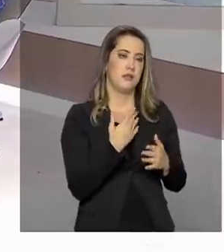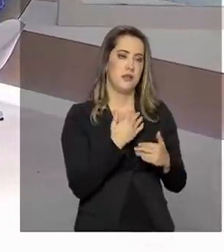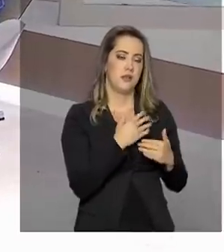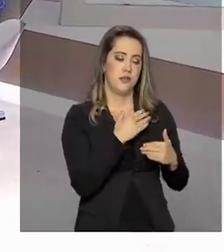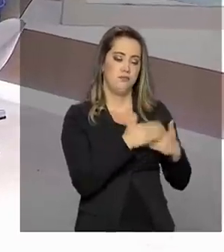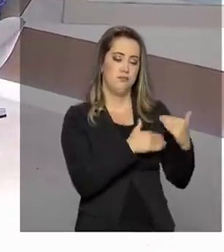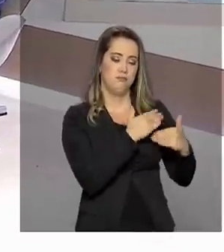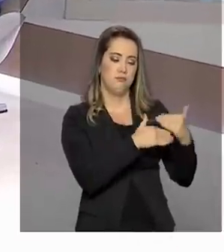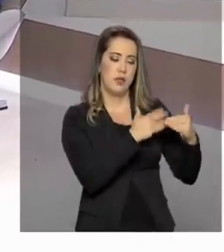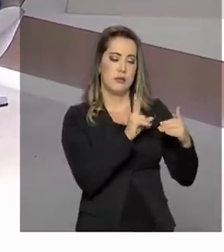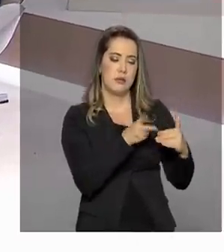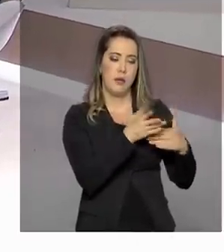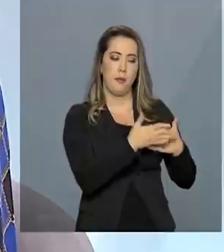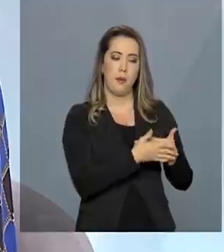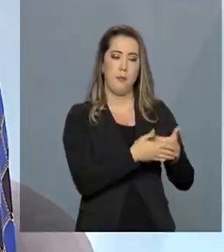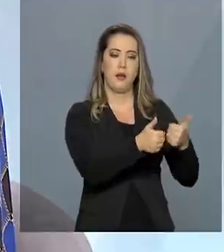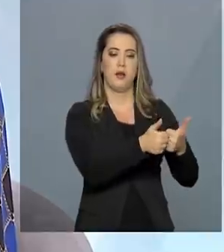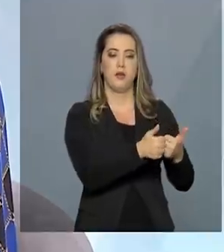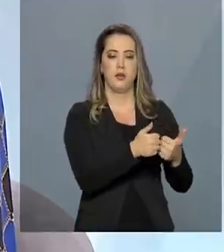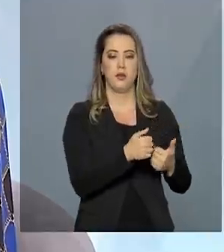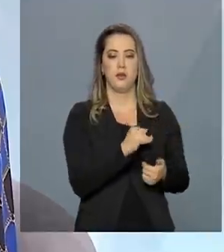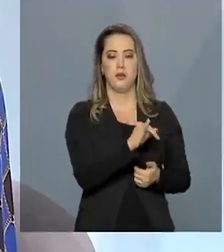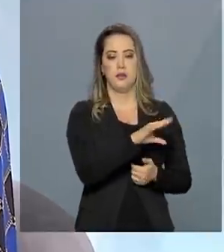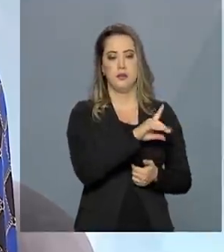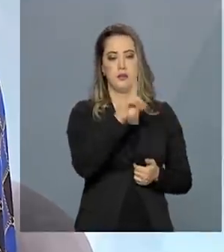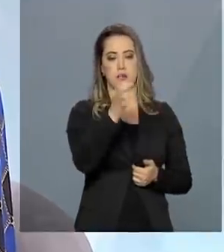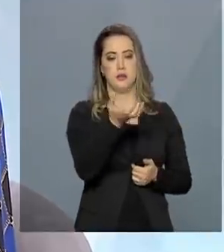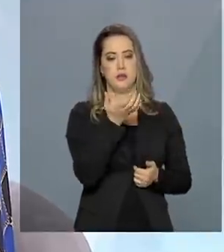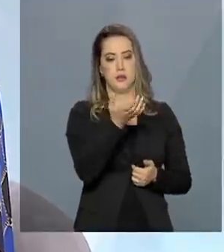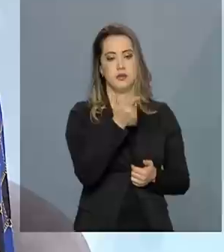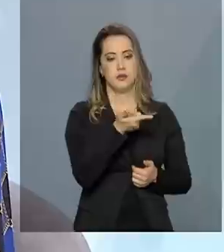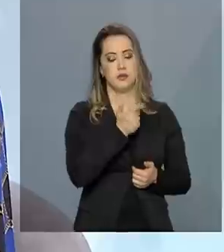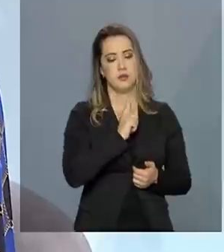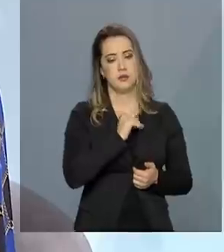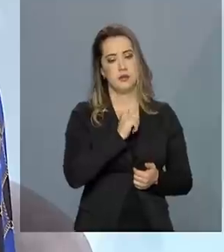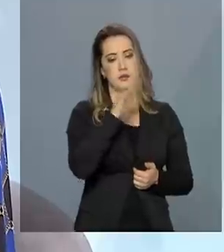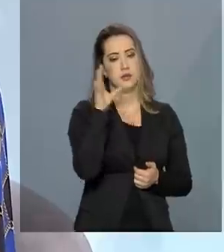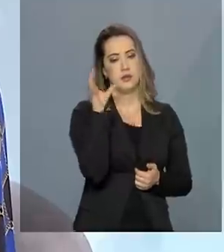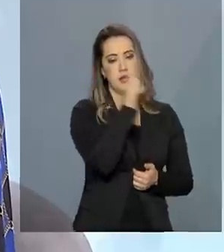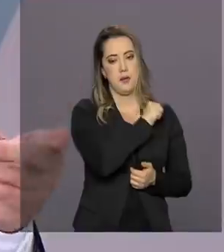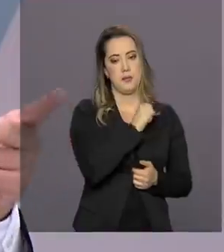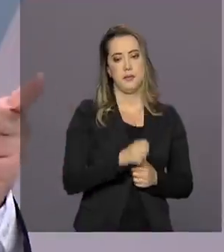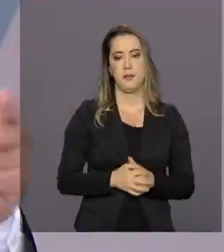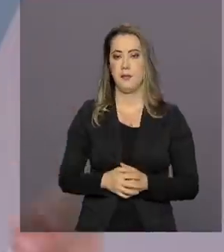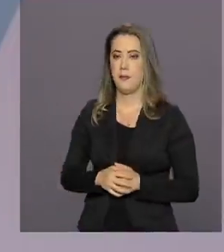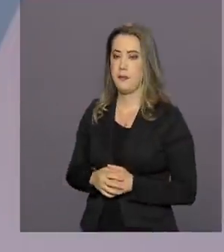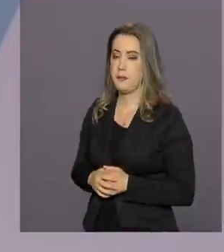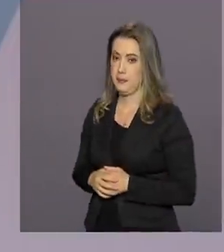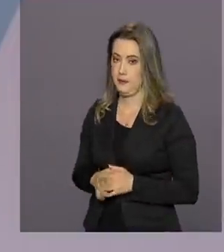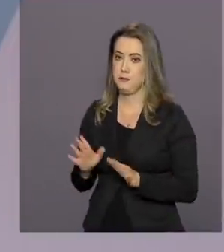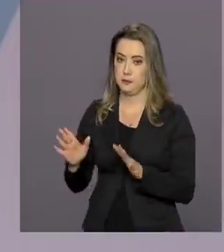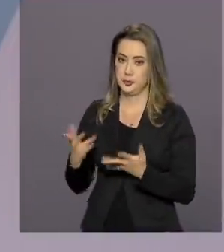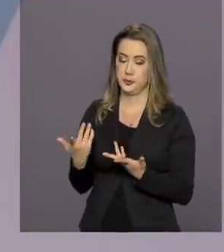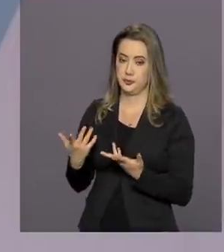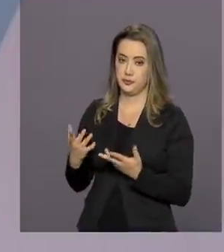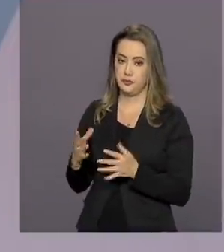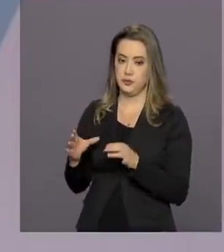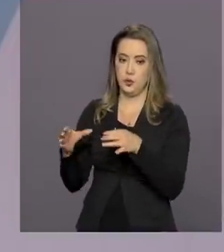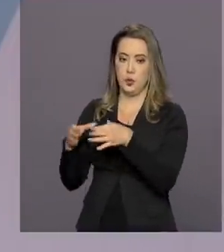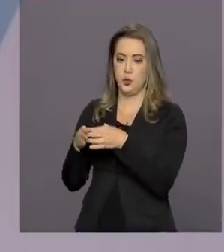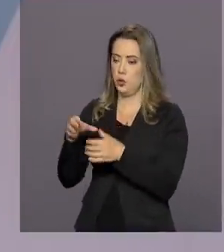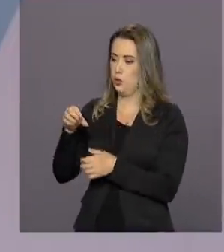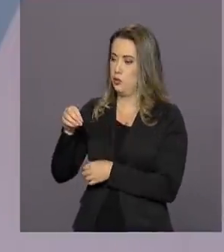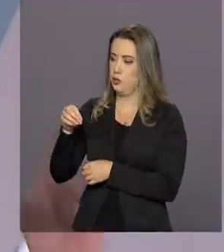gradualmente e, se Deus quiser, nós teremos o mais rápido possível. A ONG Todos para